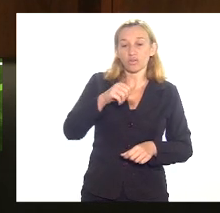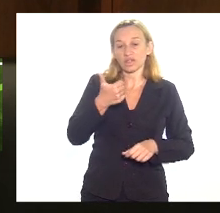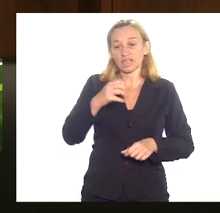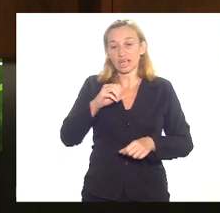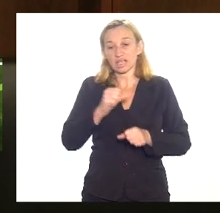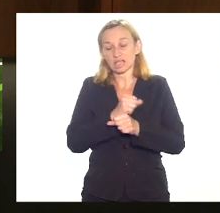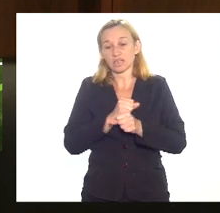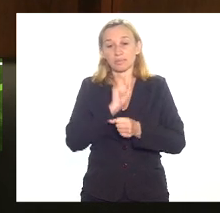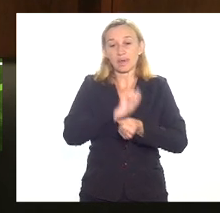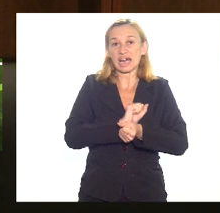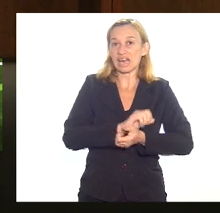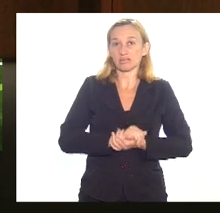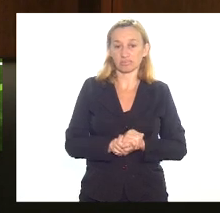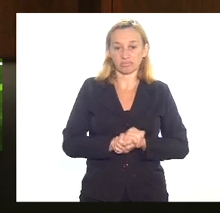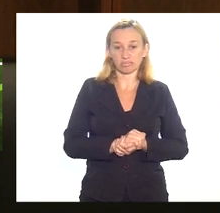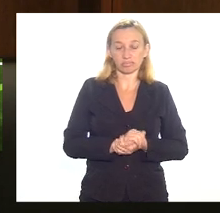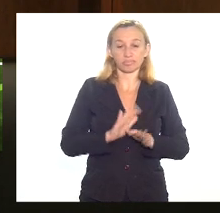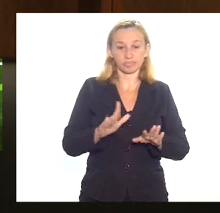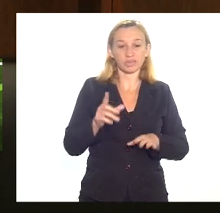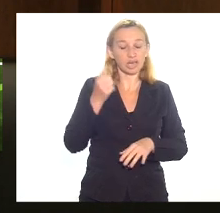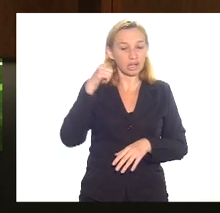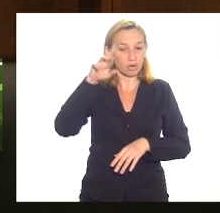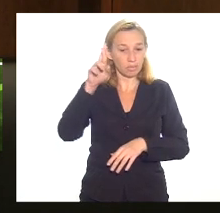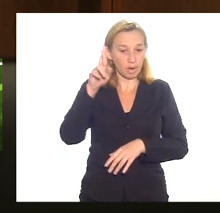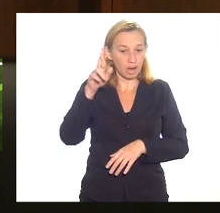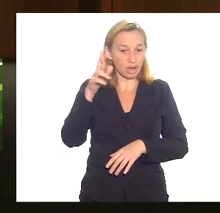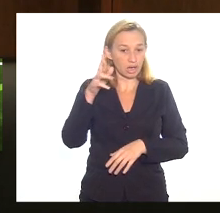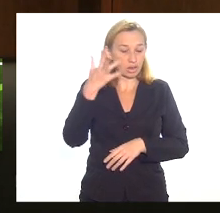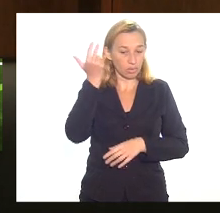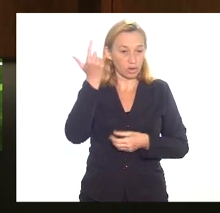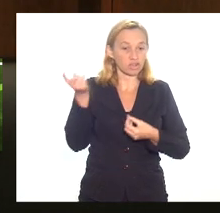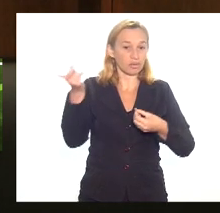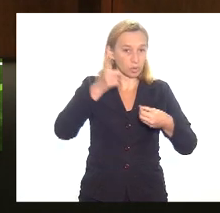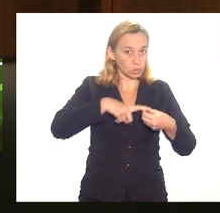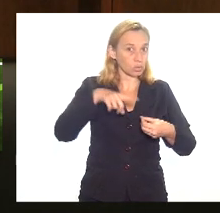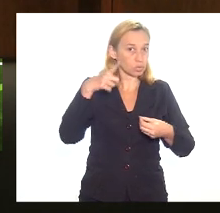178 eleomar já voltou com som eleomar